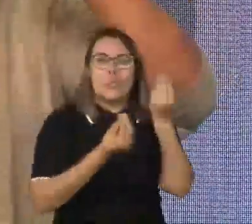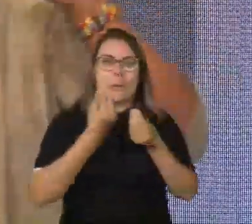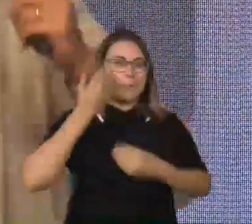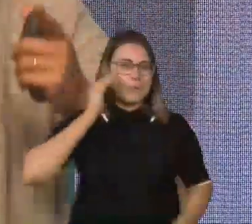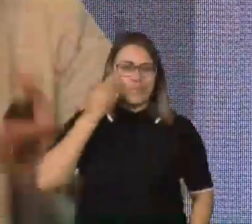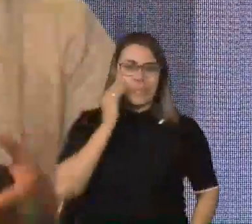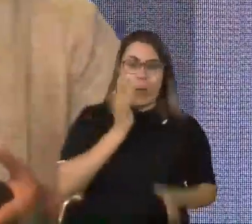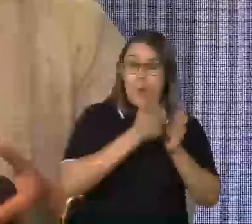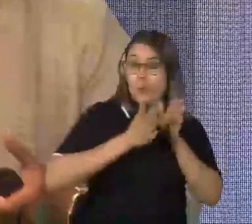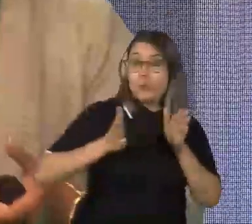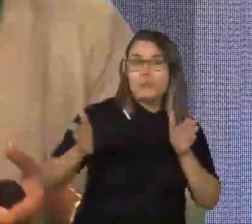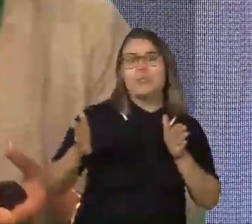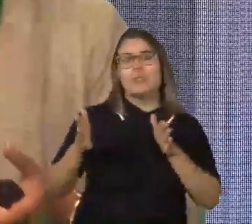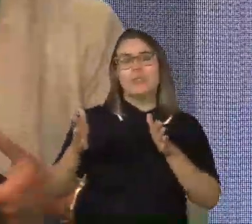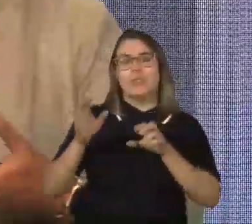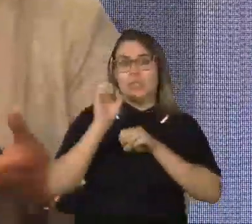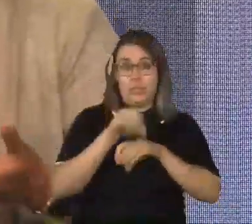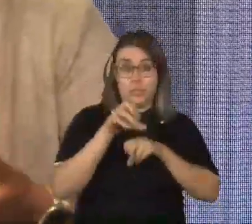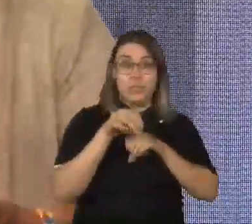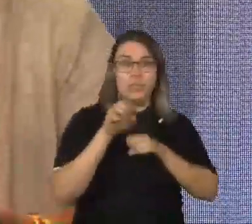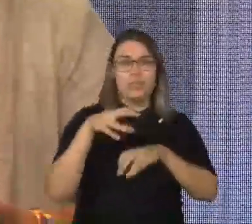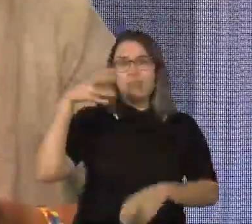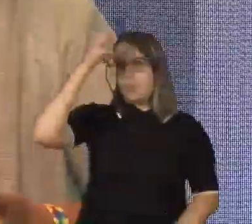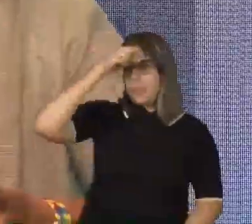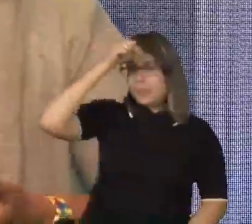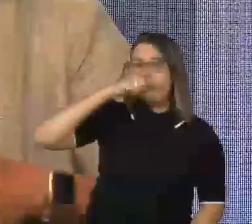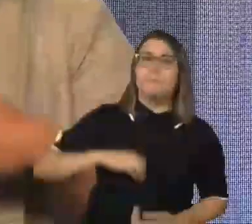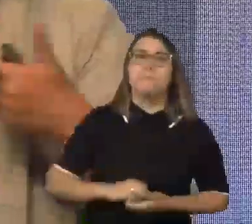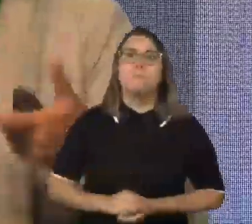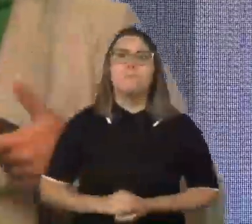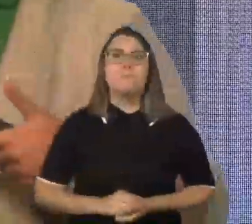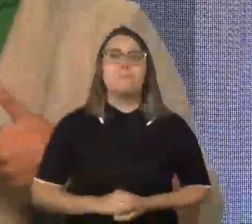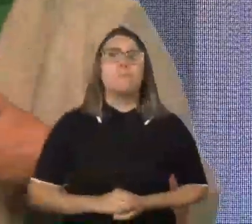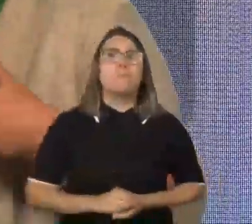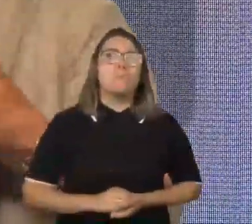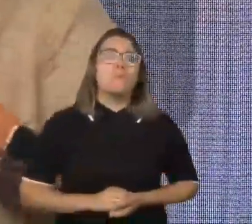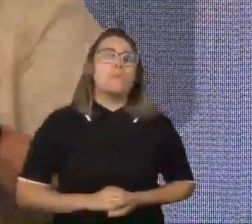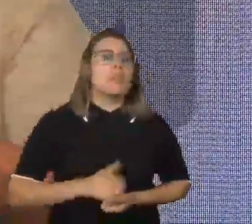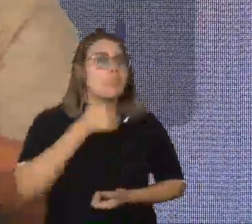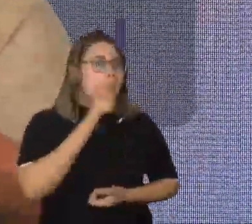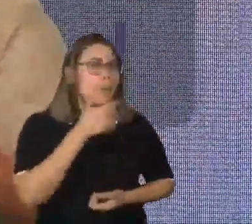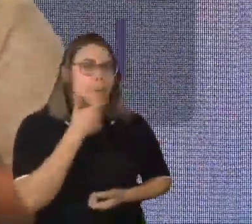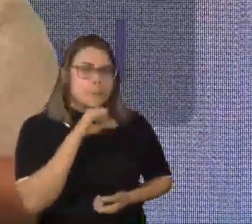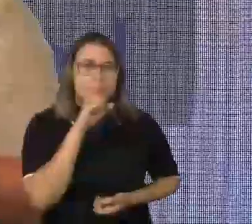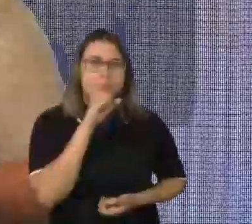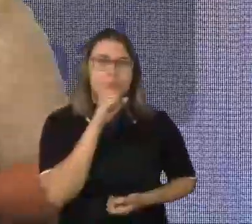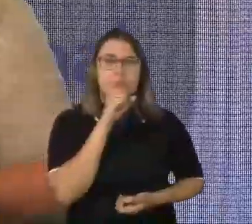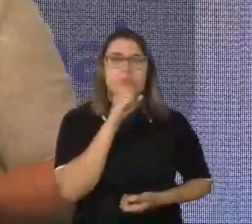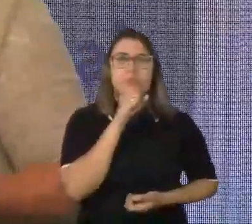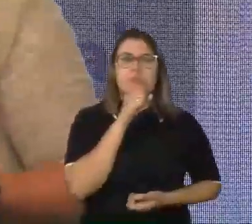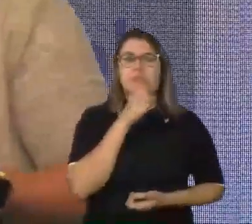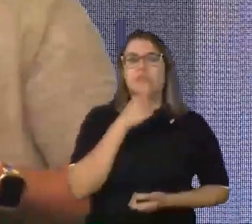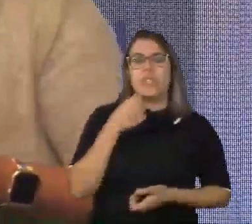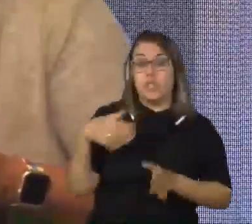processo de ensino-aprendizagem com seu filho em casa. Muitas vezes, pais que chegam no nosso consultório para um contexto